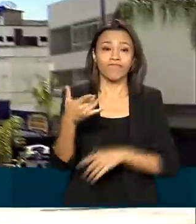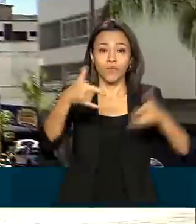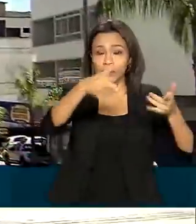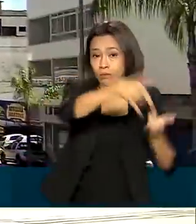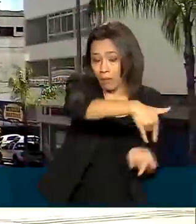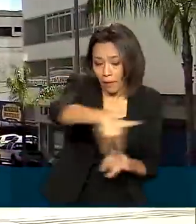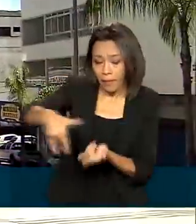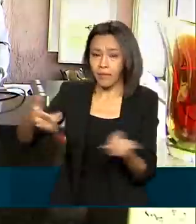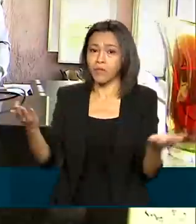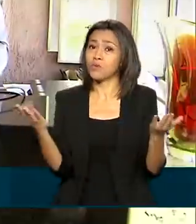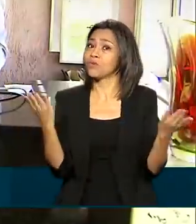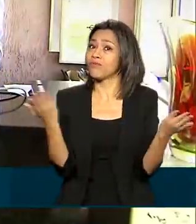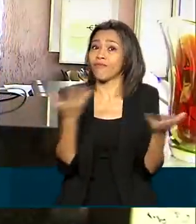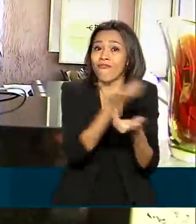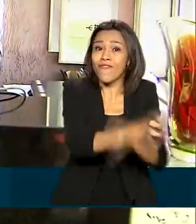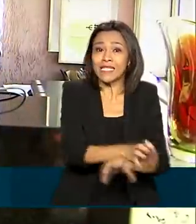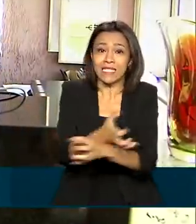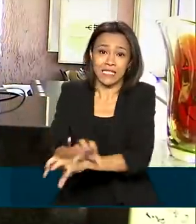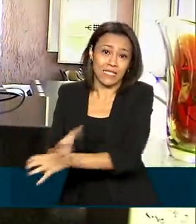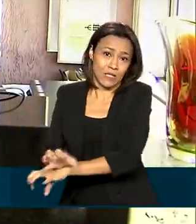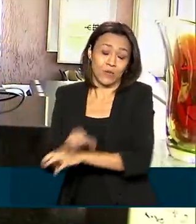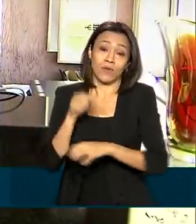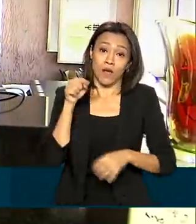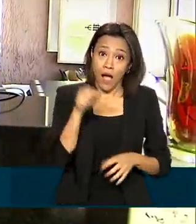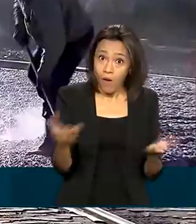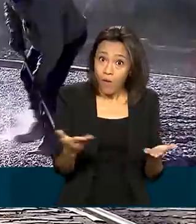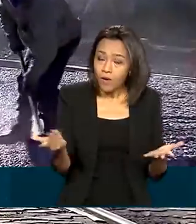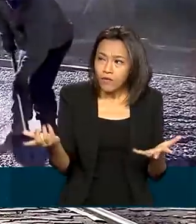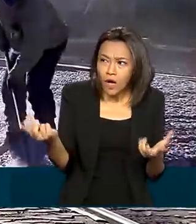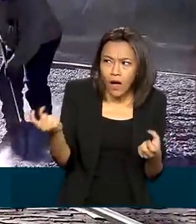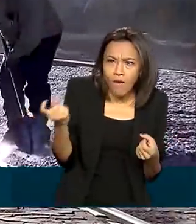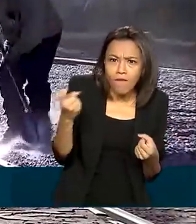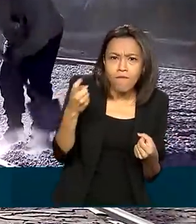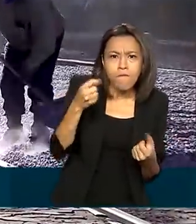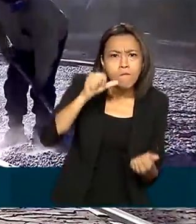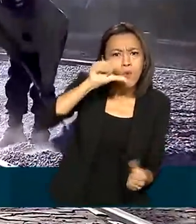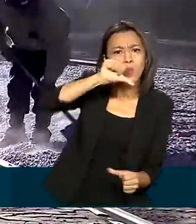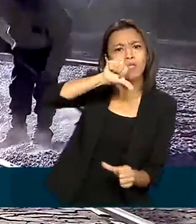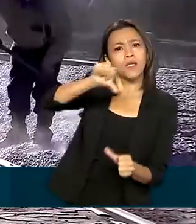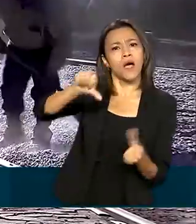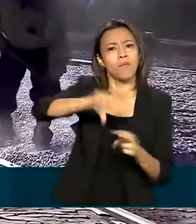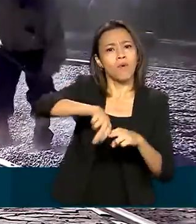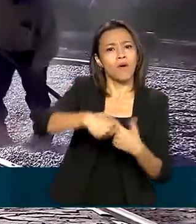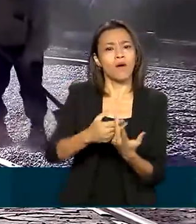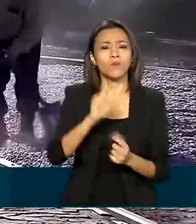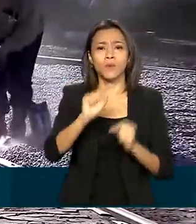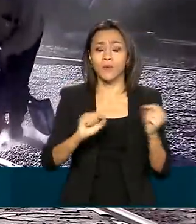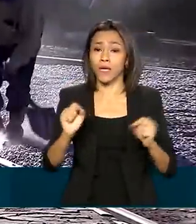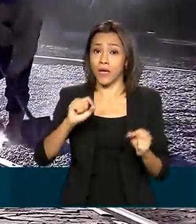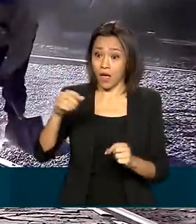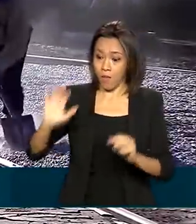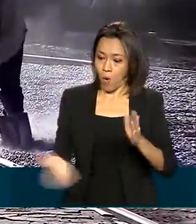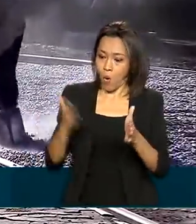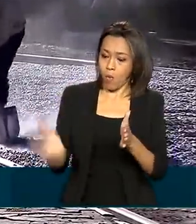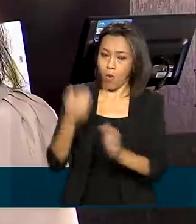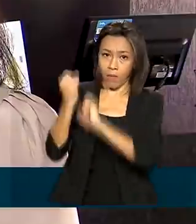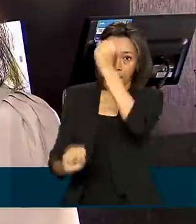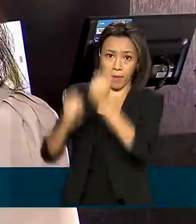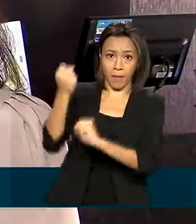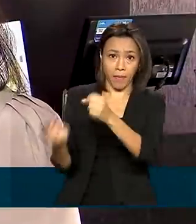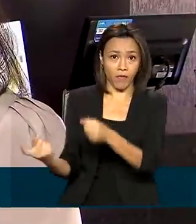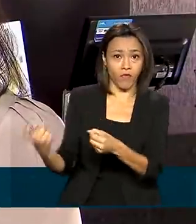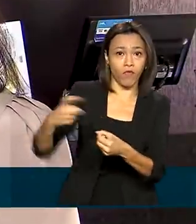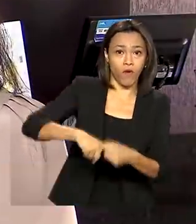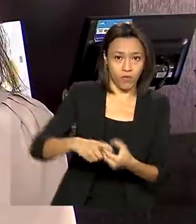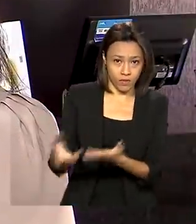vários meses vazios. Um cenário que começa a mudar, devido principalmente ao aumento da produção na Uzi Minas. Com